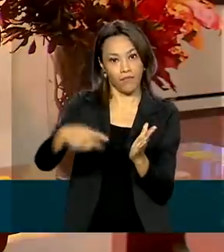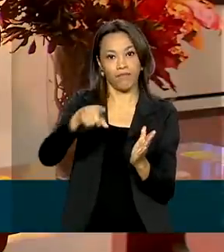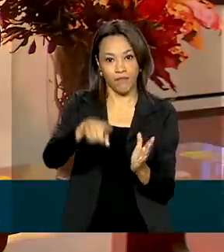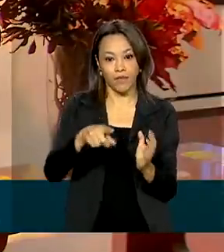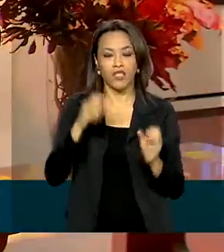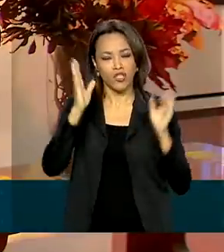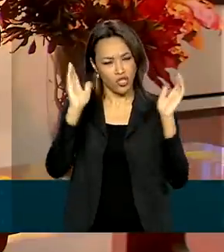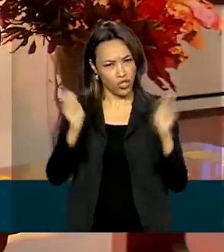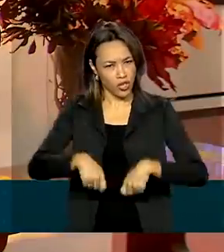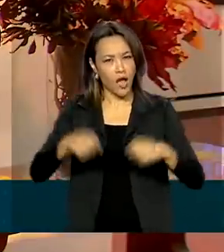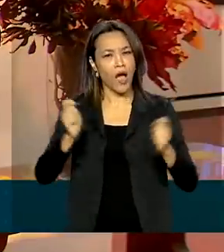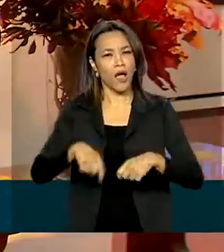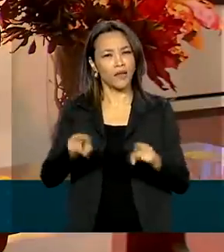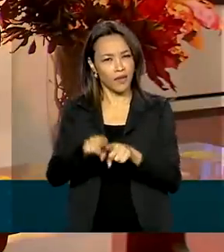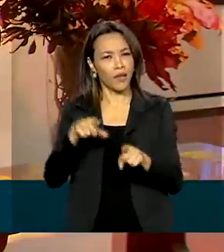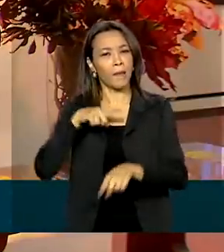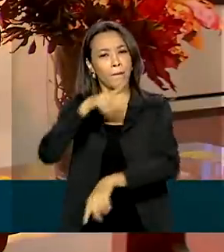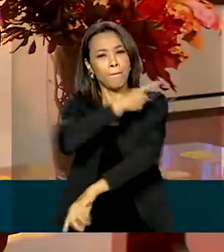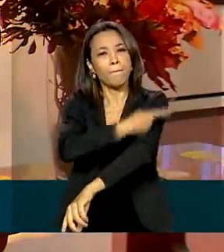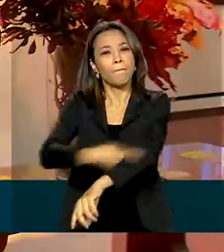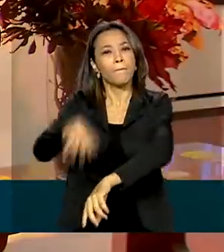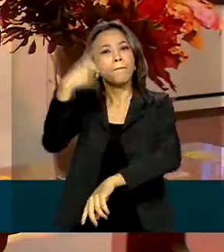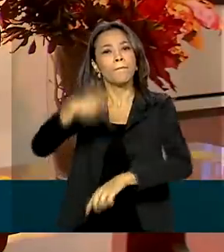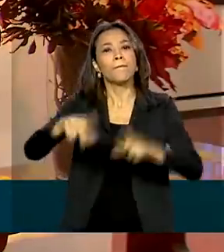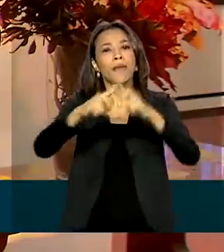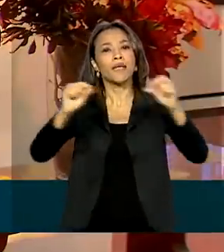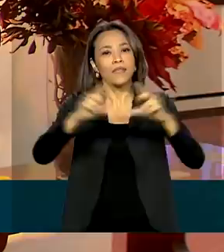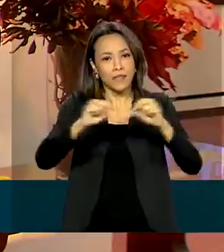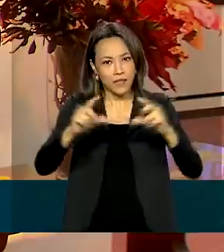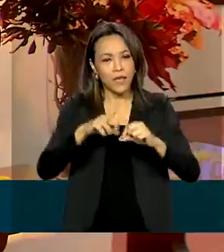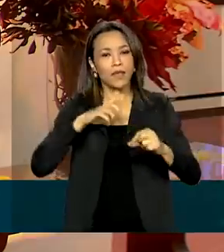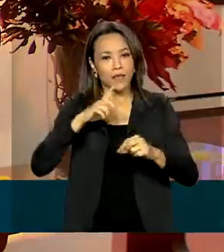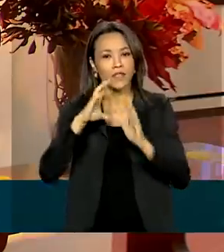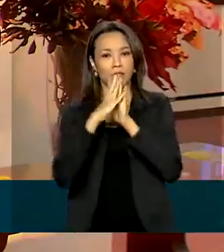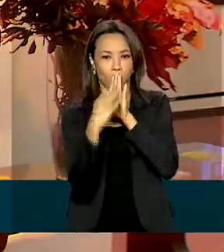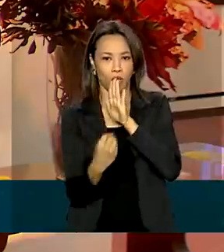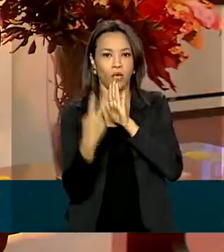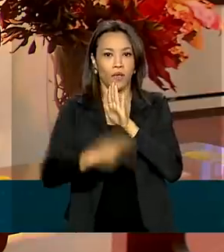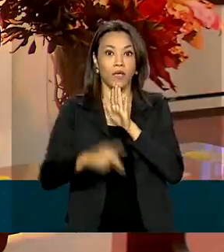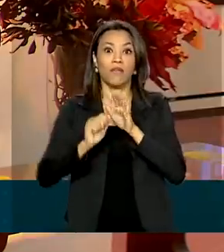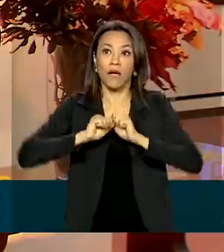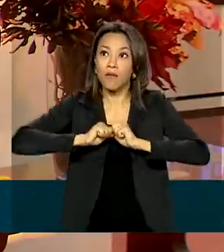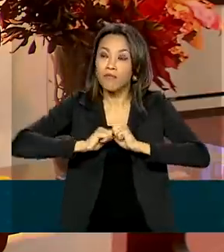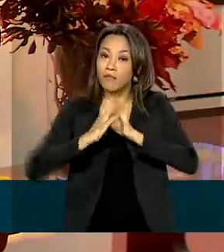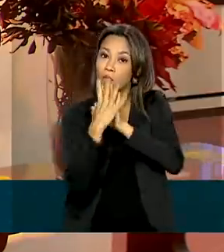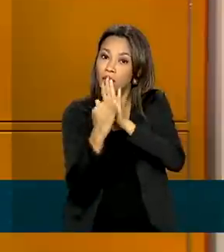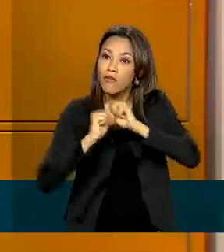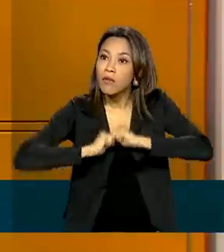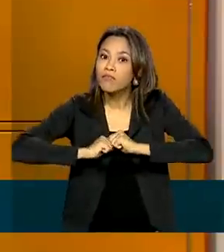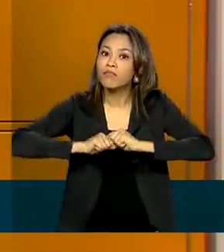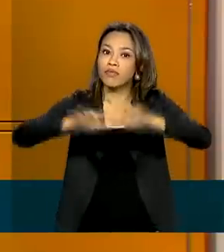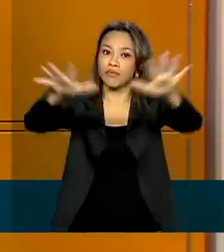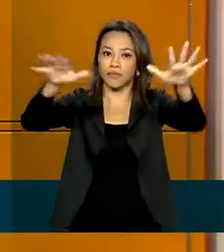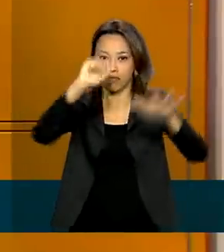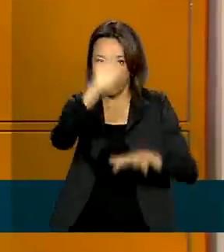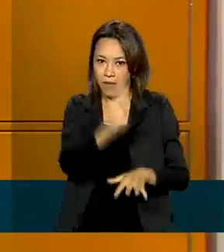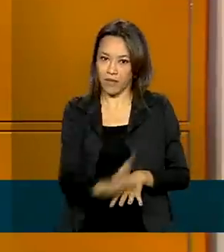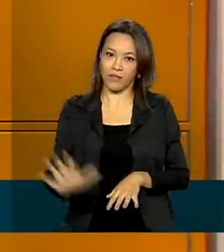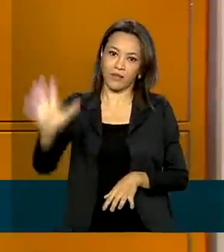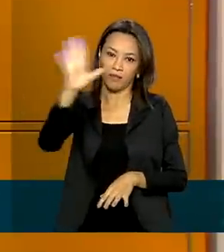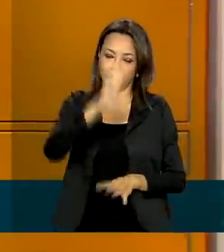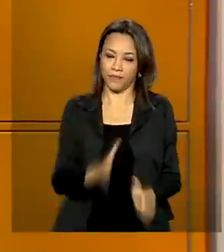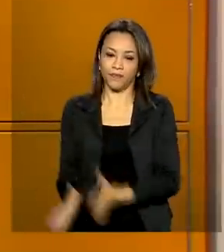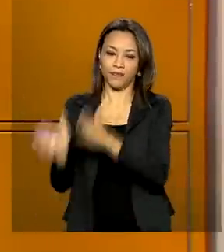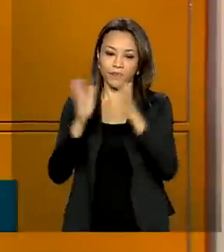modelo já funciona no Paranoá, em Brasília, e deve ser expandido para outras capitais e também para as cidades do interior. Assim, eles terão uma